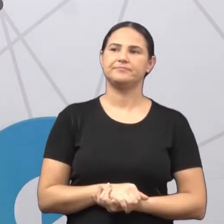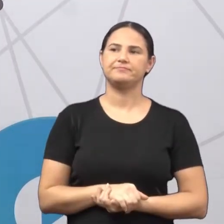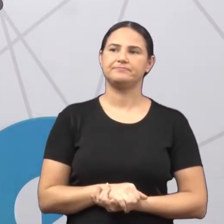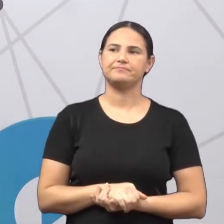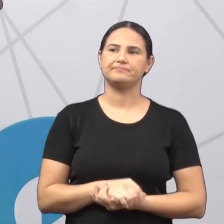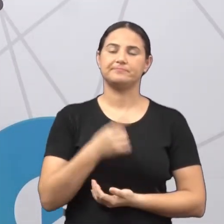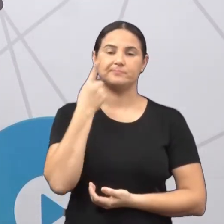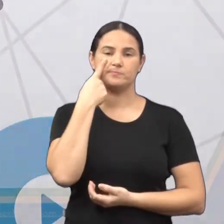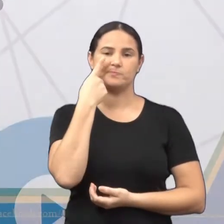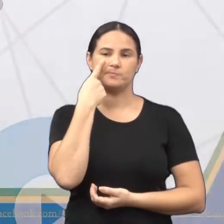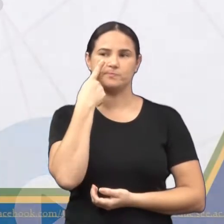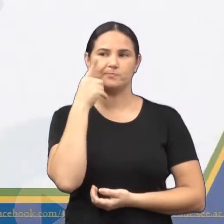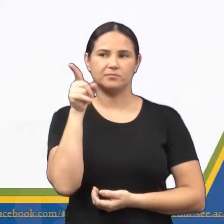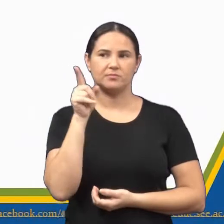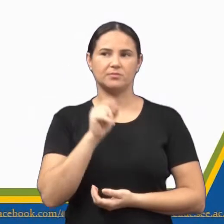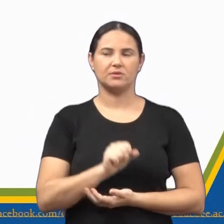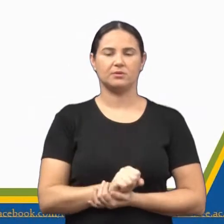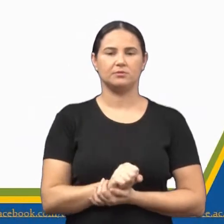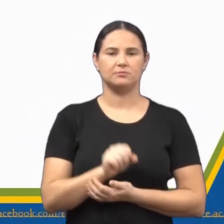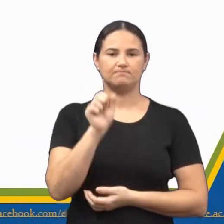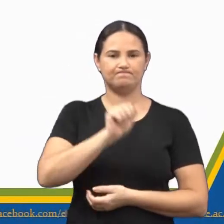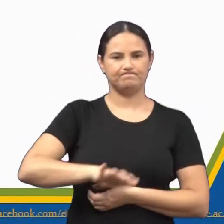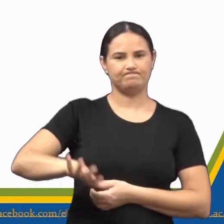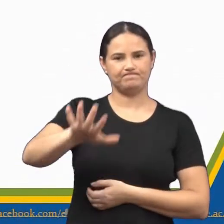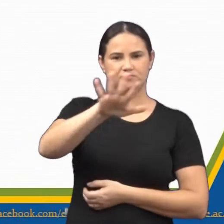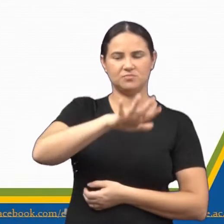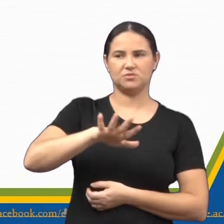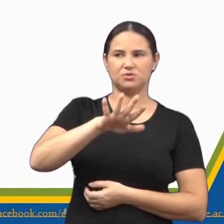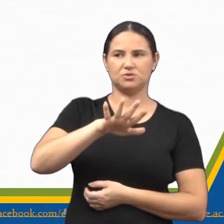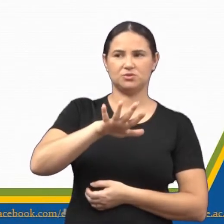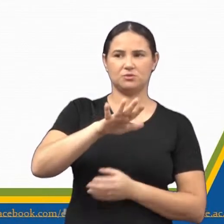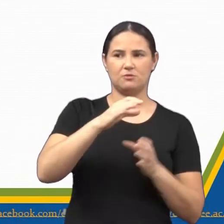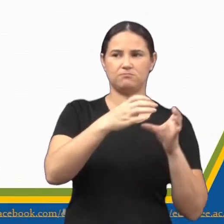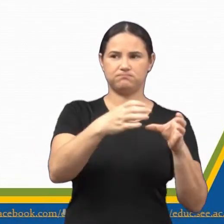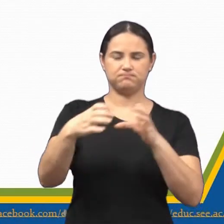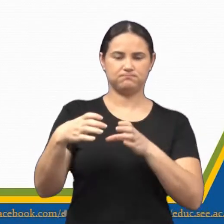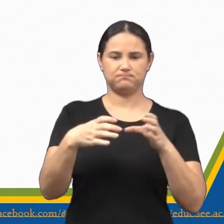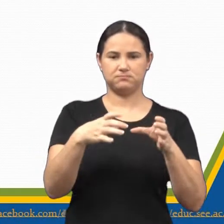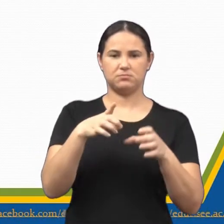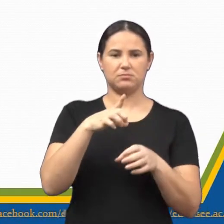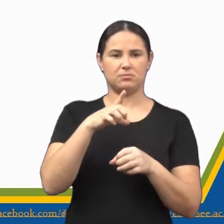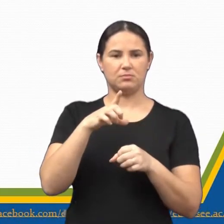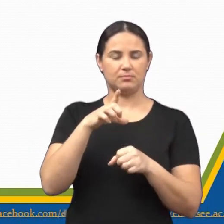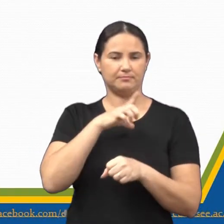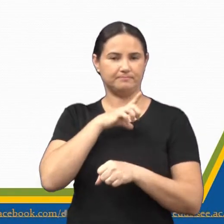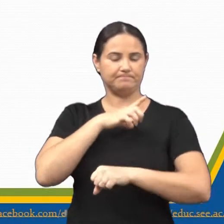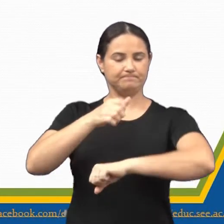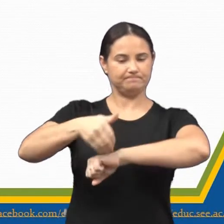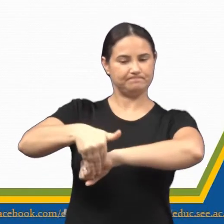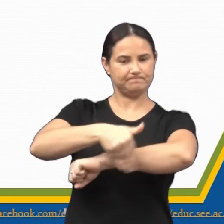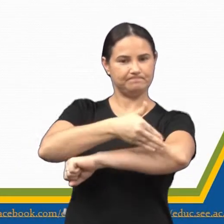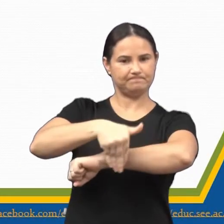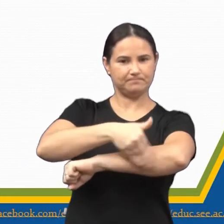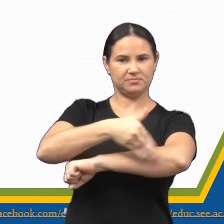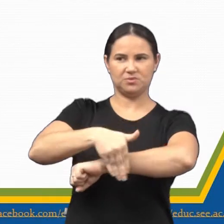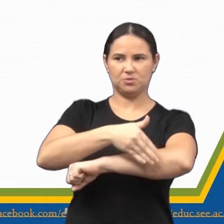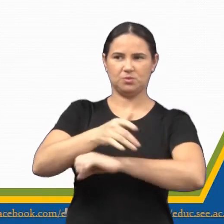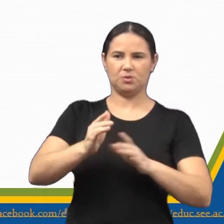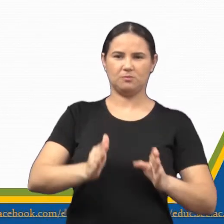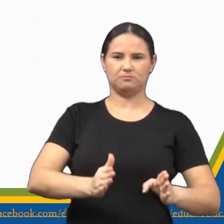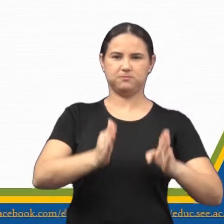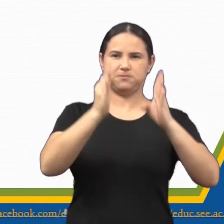telinha. De forma geral, os bairros podem ser constituídos por ruas, edifícios,